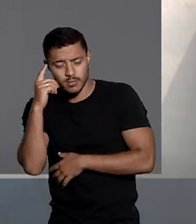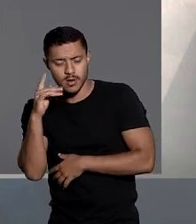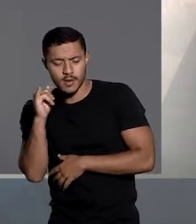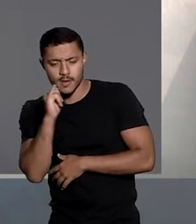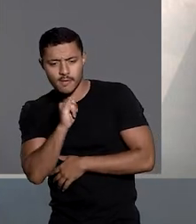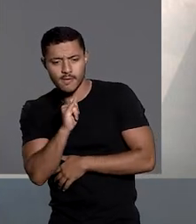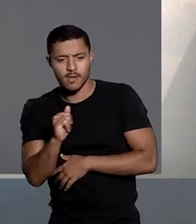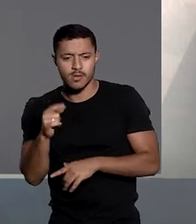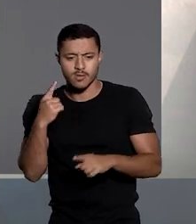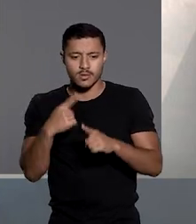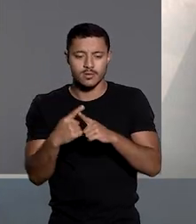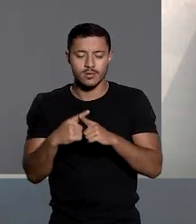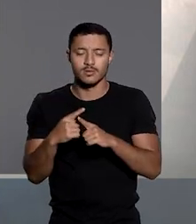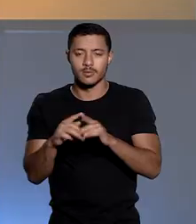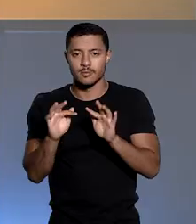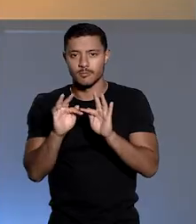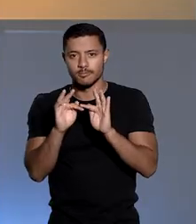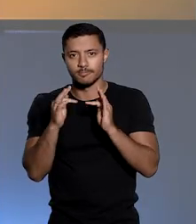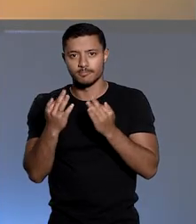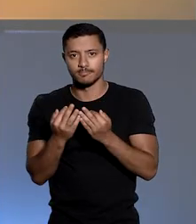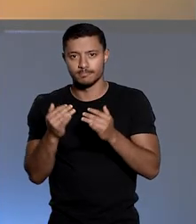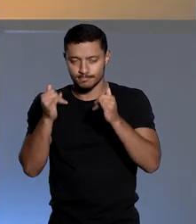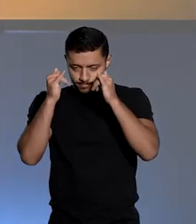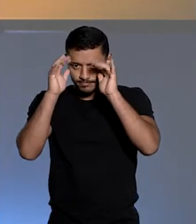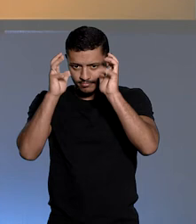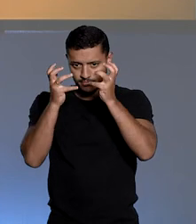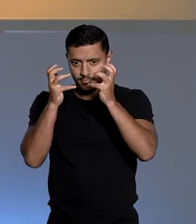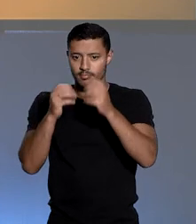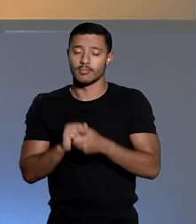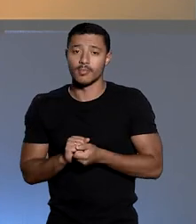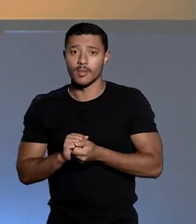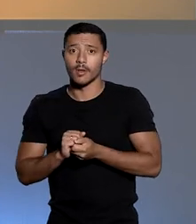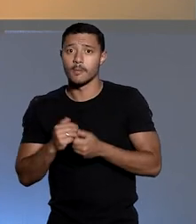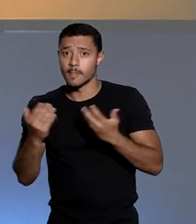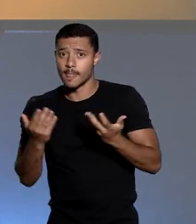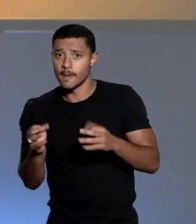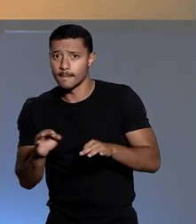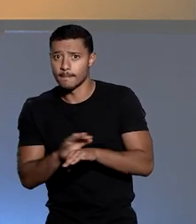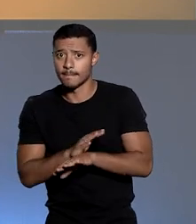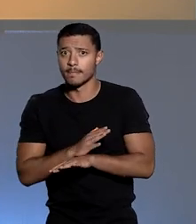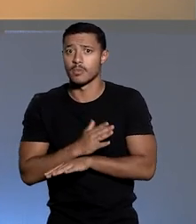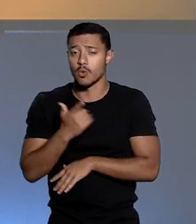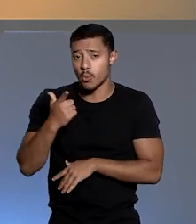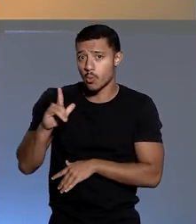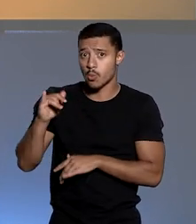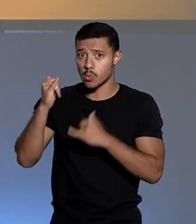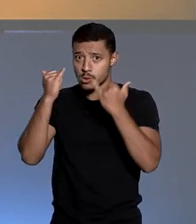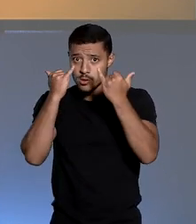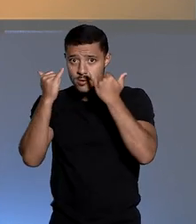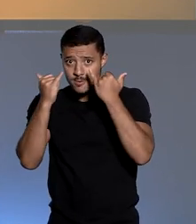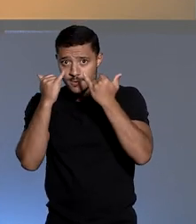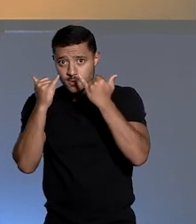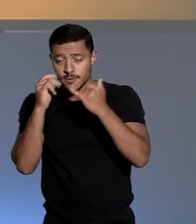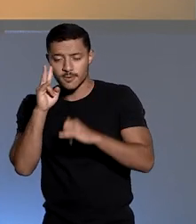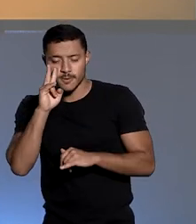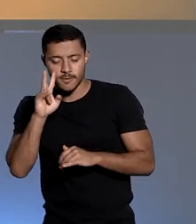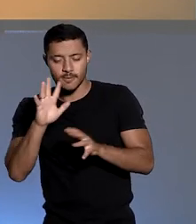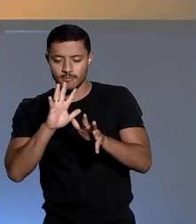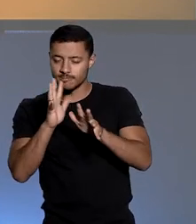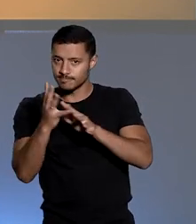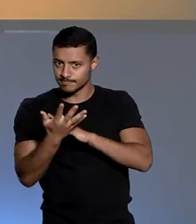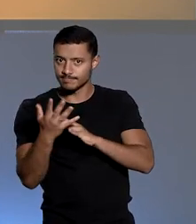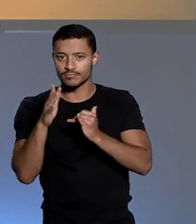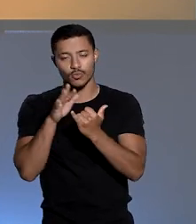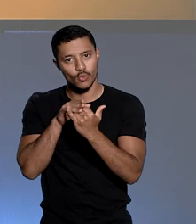avisar sobre o cancelamento do evento. E o nosso programa fica por aqui. Outras notícias você confere nas redes sociais,